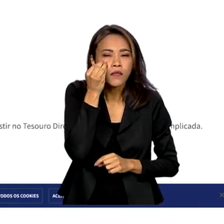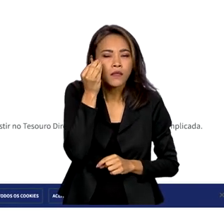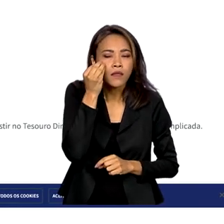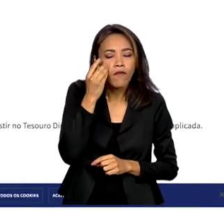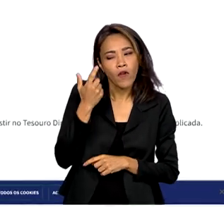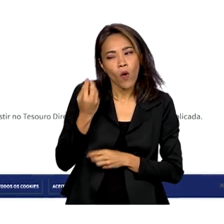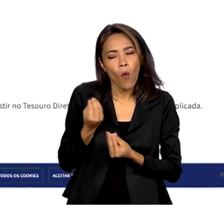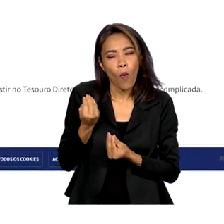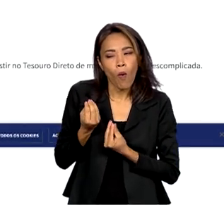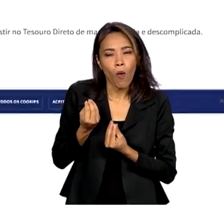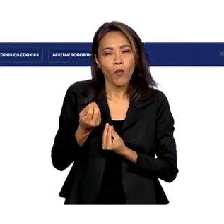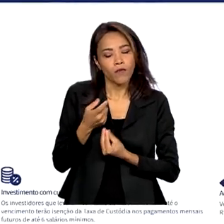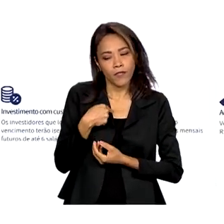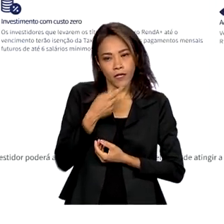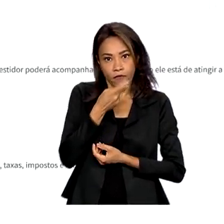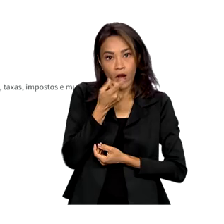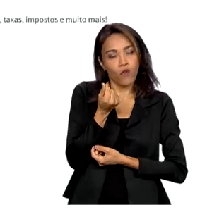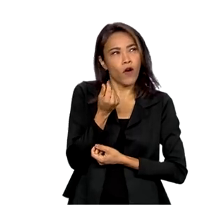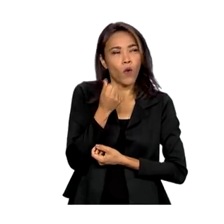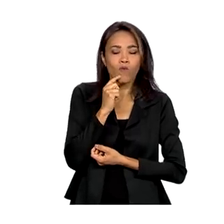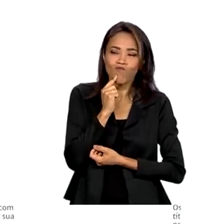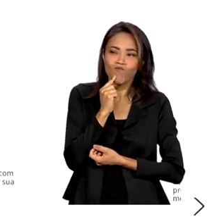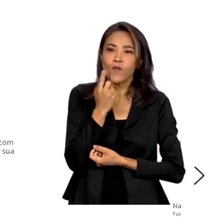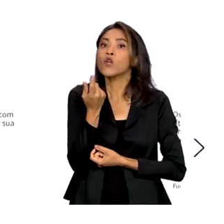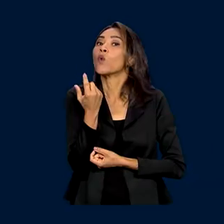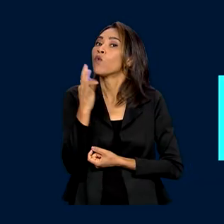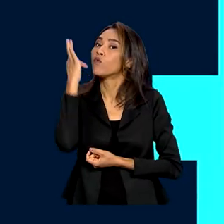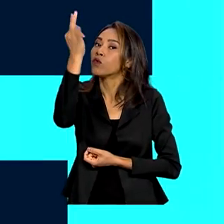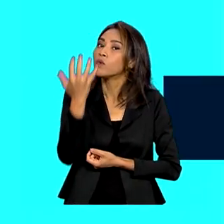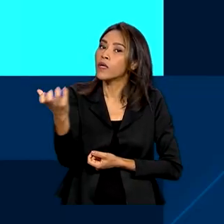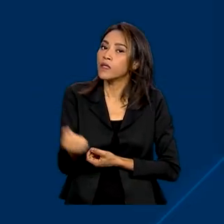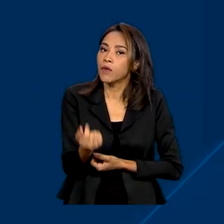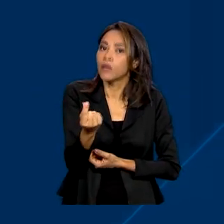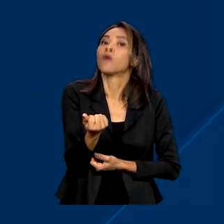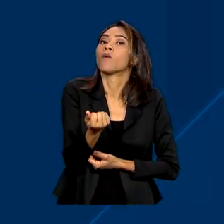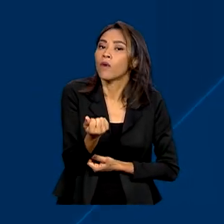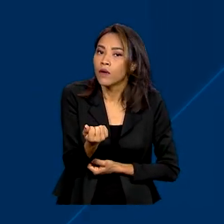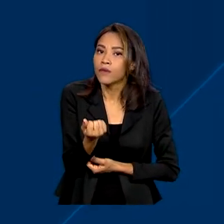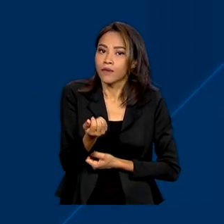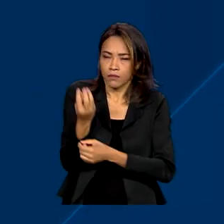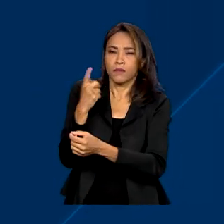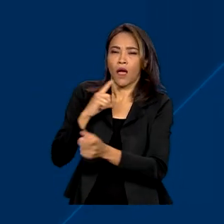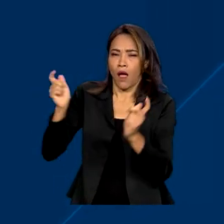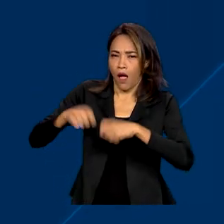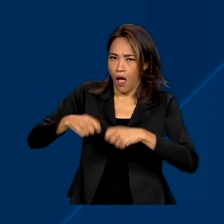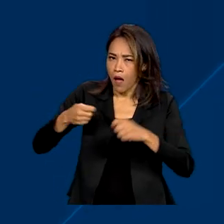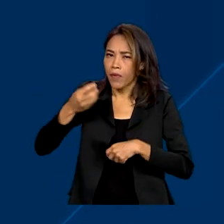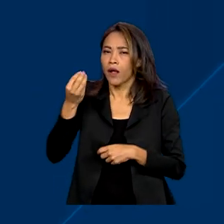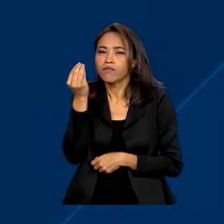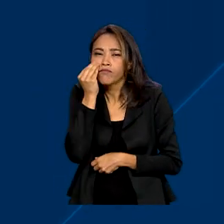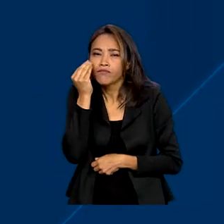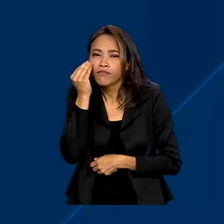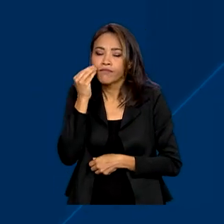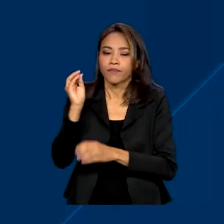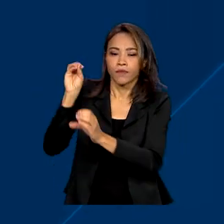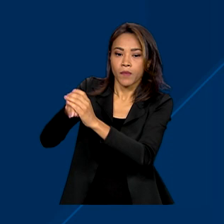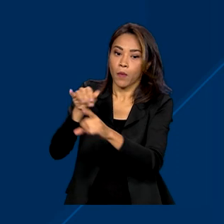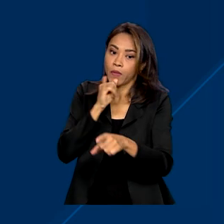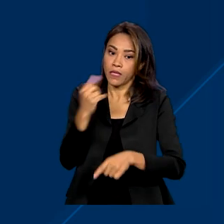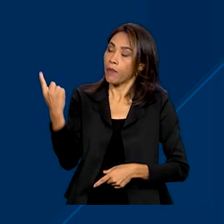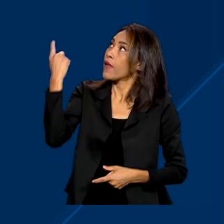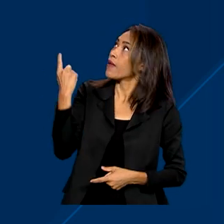Você indica quanto e quando você quer receber. No Tesouro Renda Mais 2045, por exemplo,